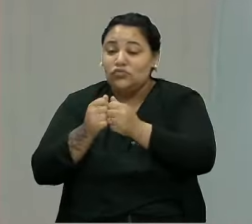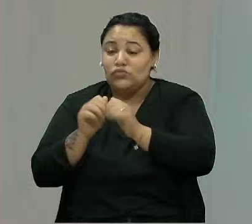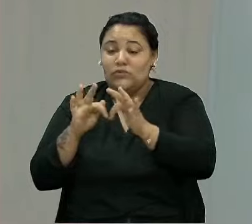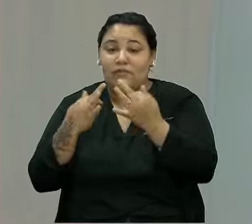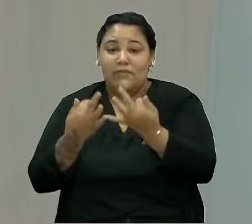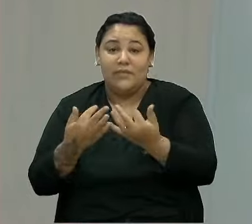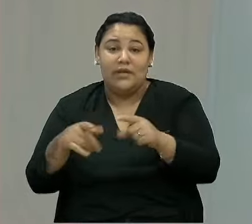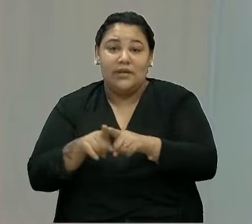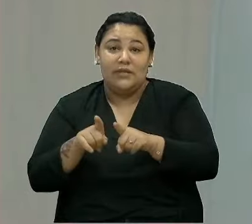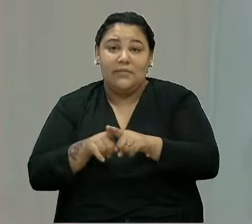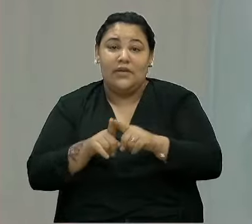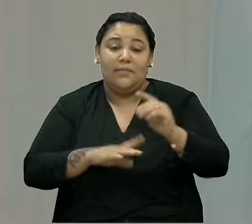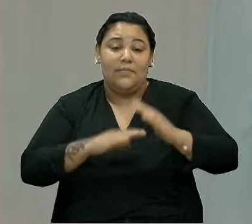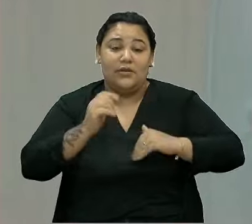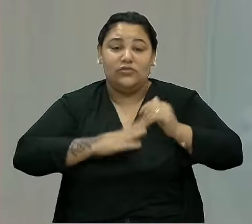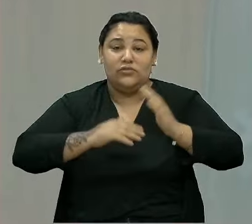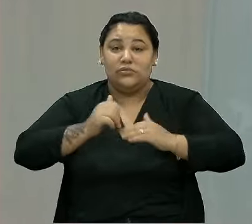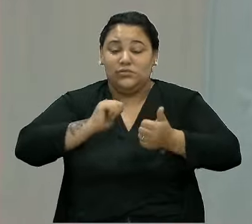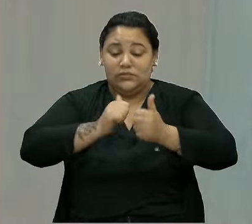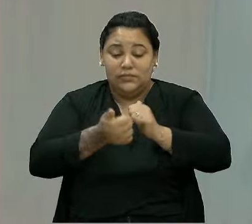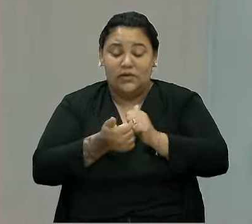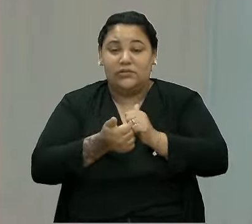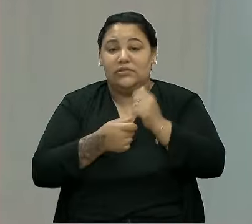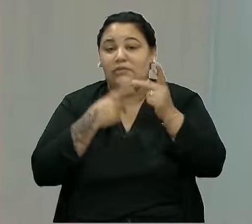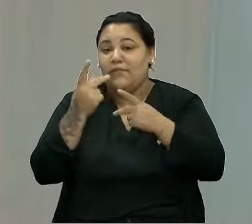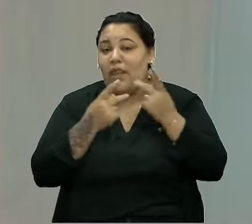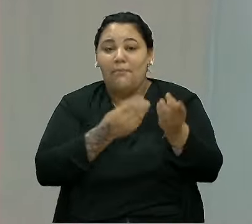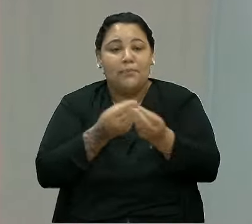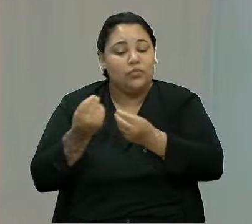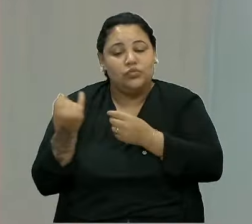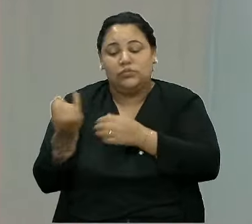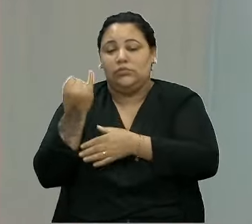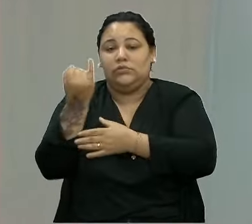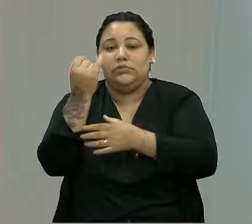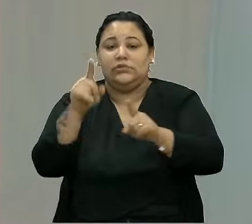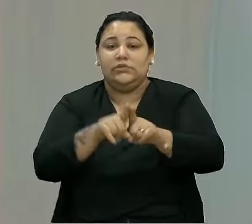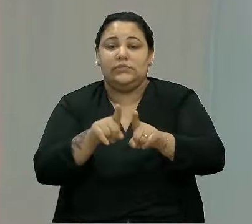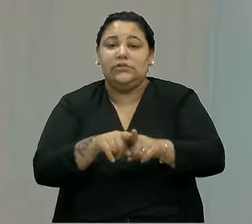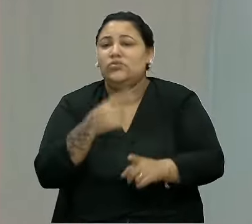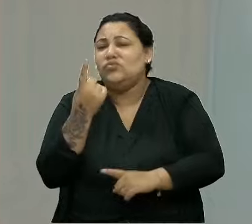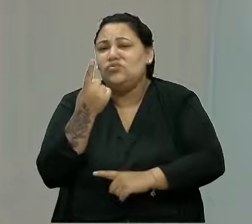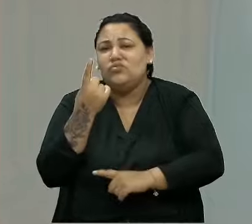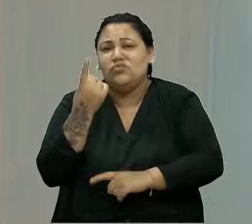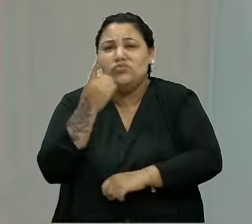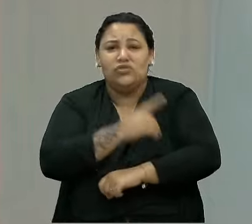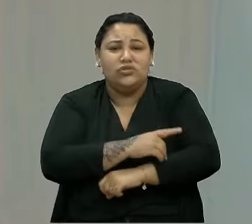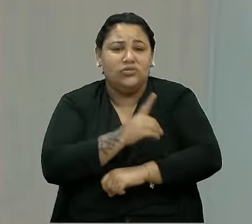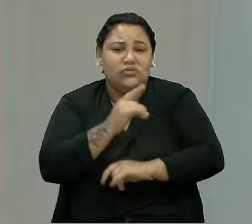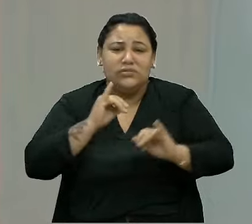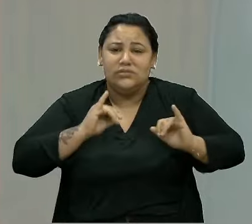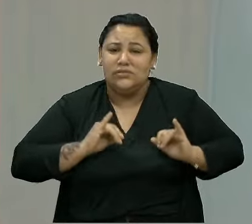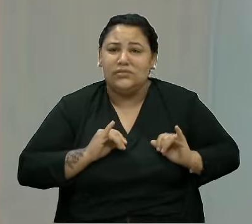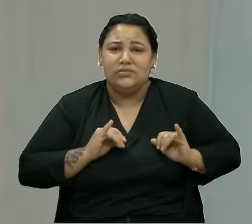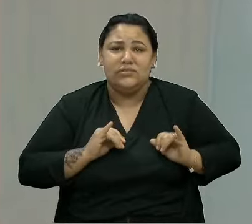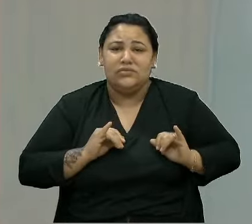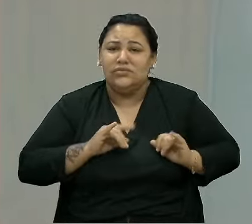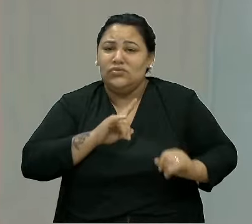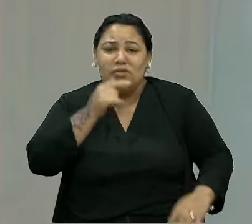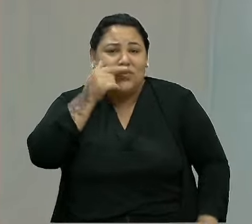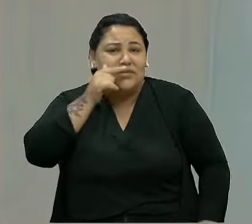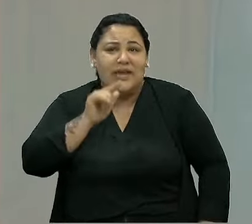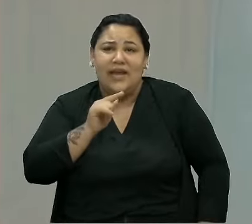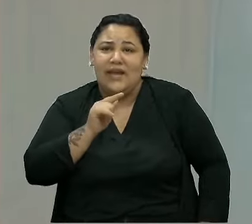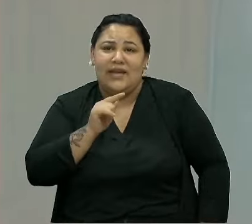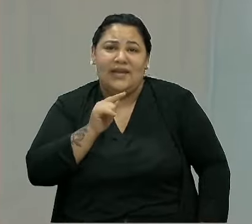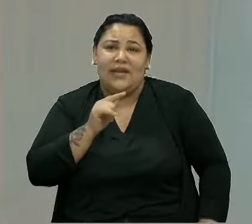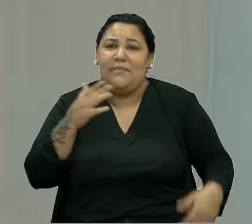estar praticando esporte que se fala tanto da importância. Então, um dia tu descansa, tu não consegue passear, tu não